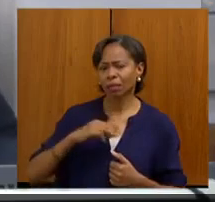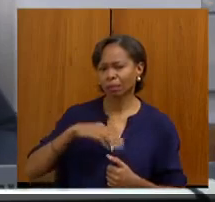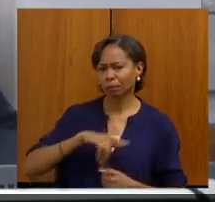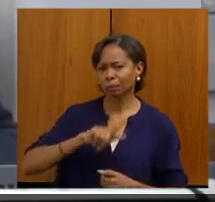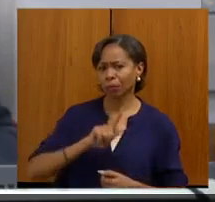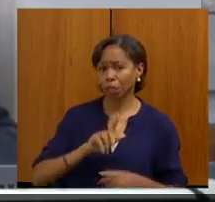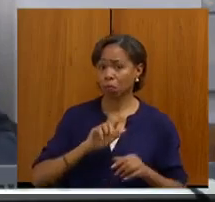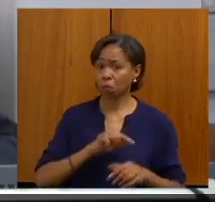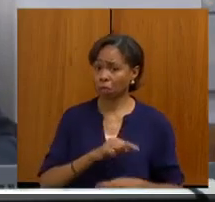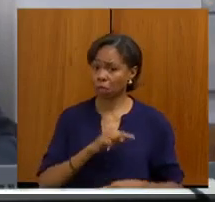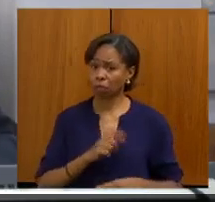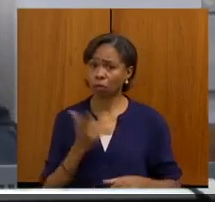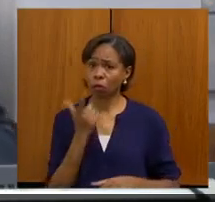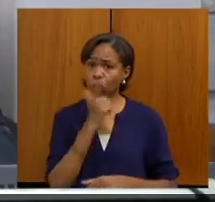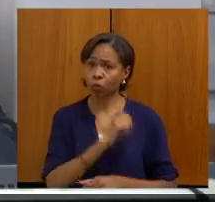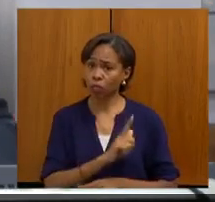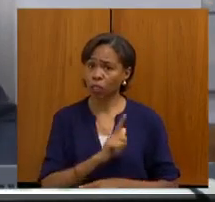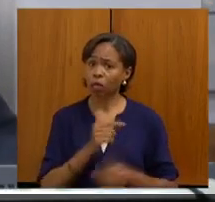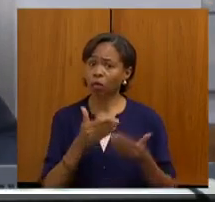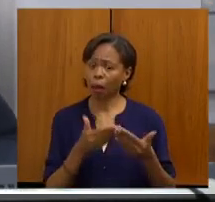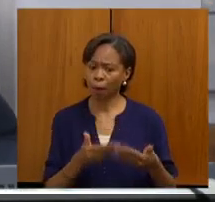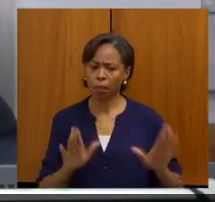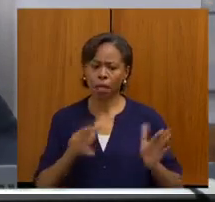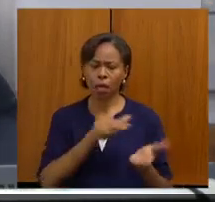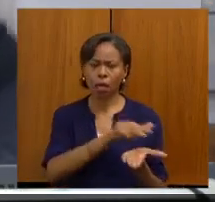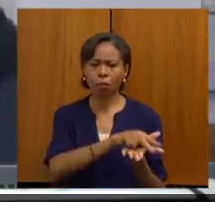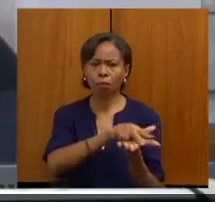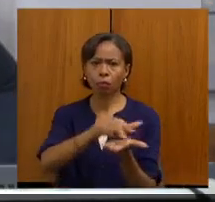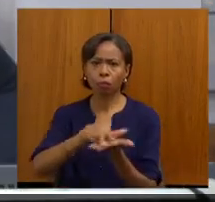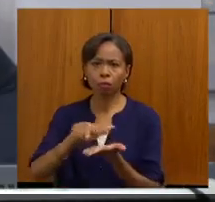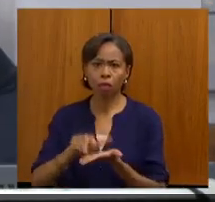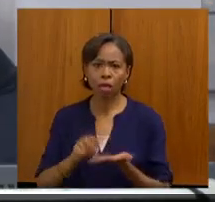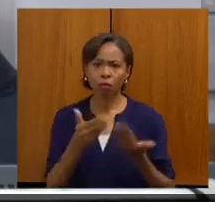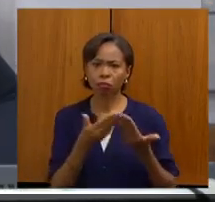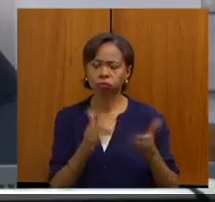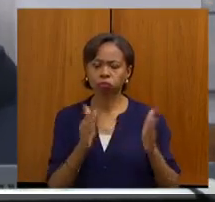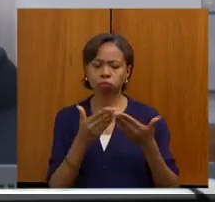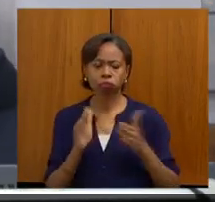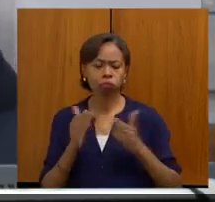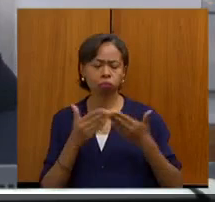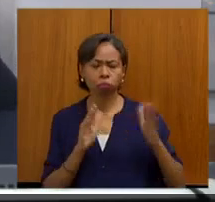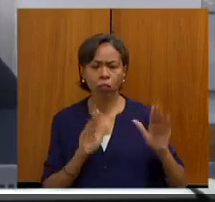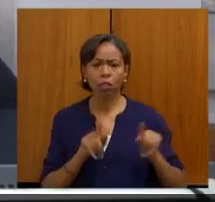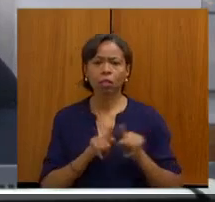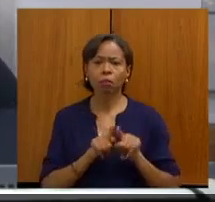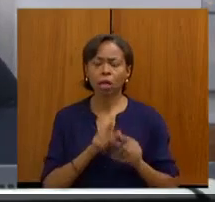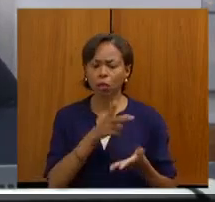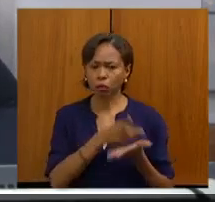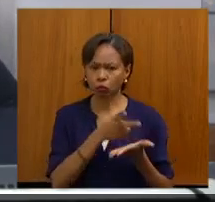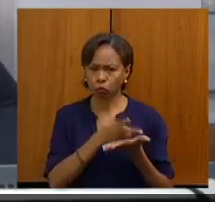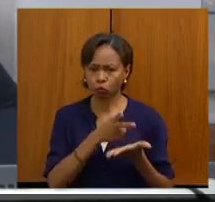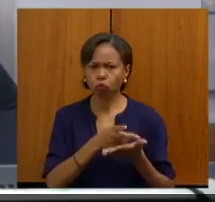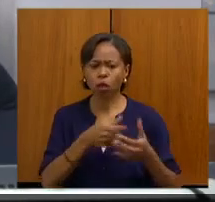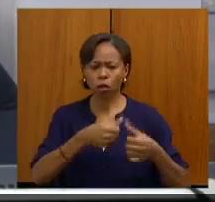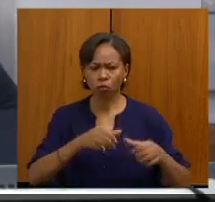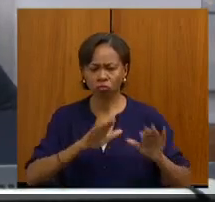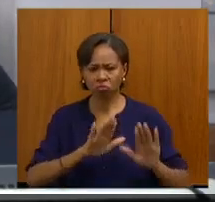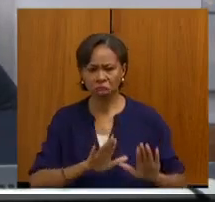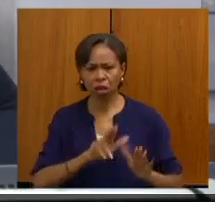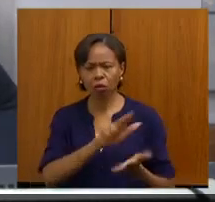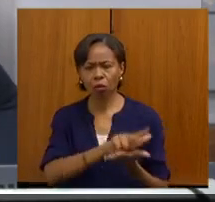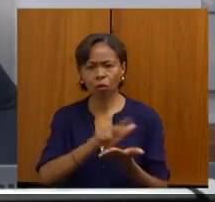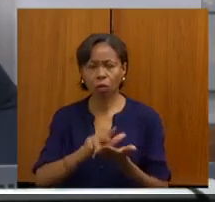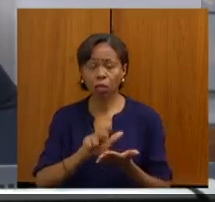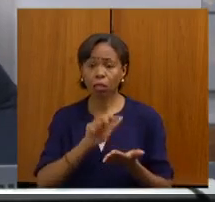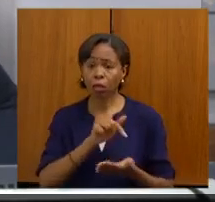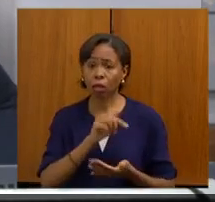executar, abrir leitos, manter leitos agora, vacinamos melhor do que a média nacional, então, isso